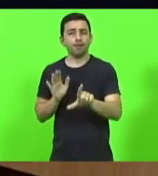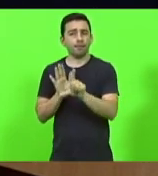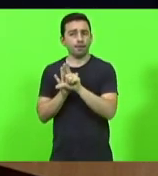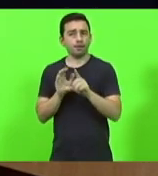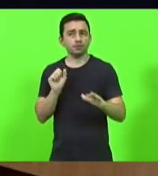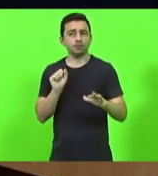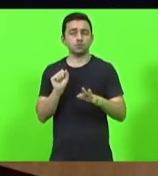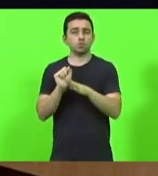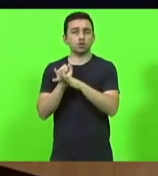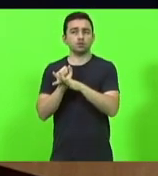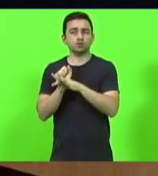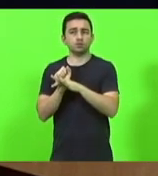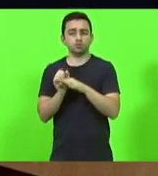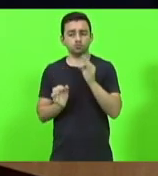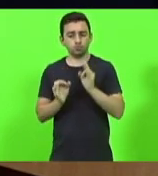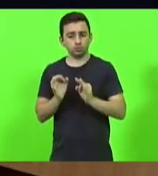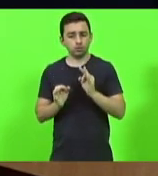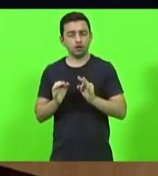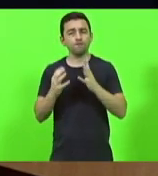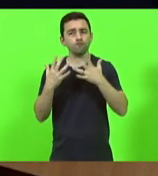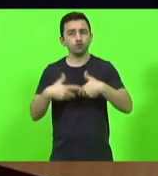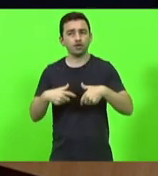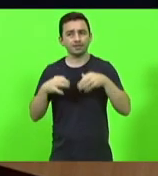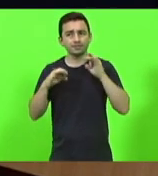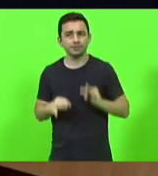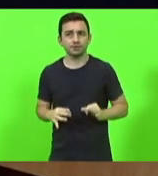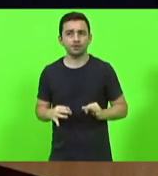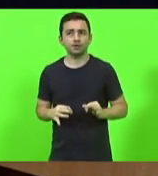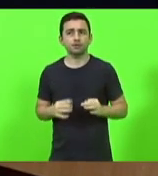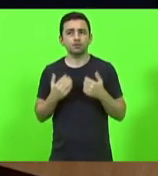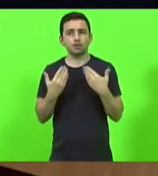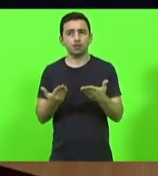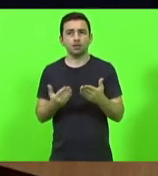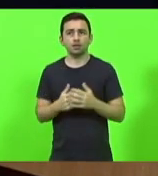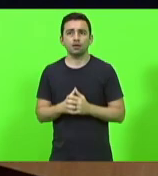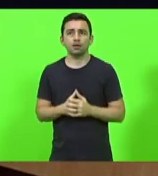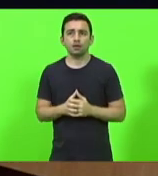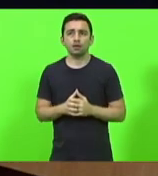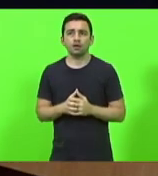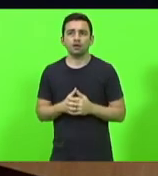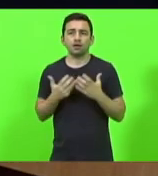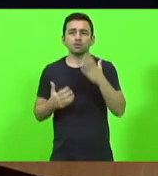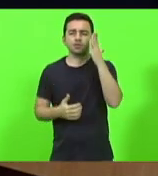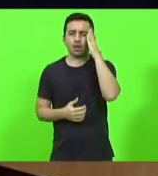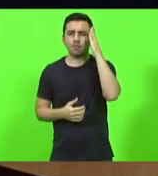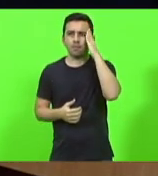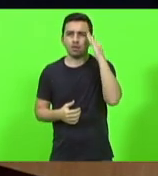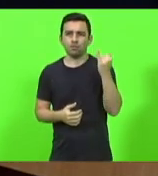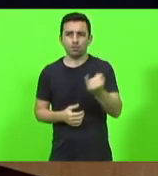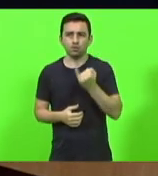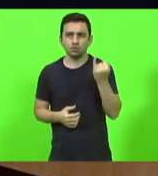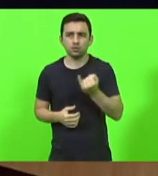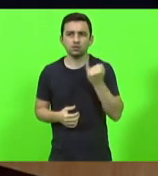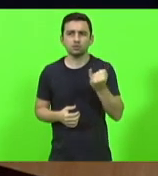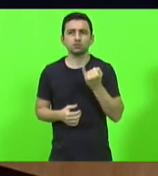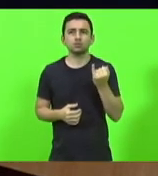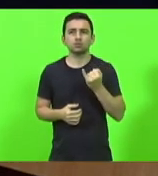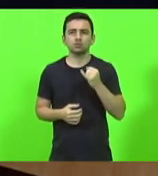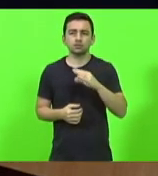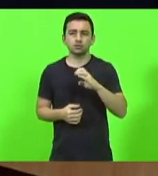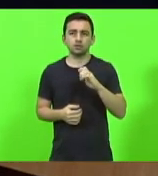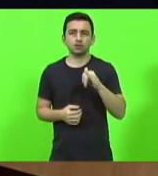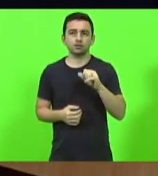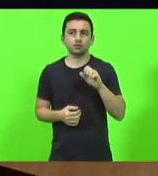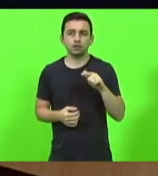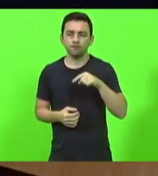jurídica para o funcionamento do SEASA. E quem quer saber a importância do SEASA, vai ao município de